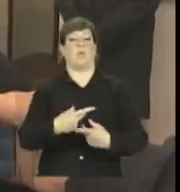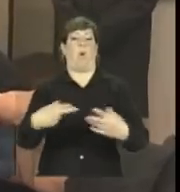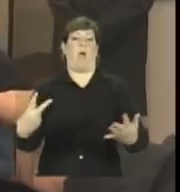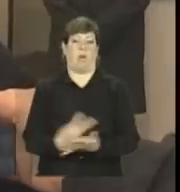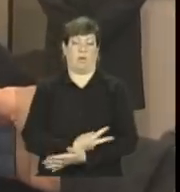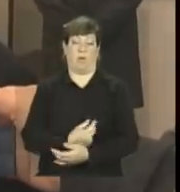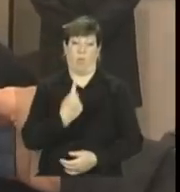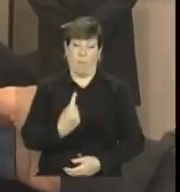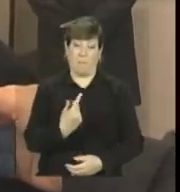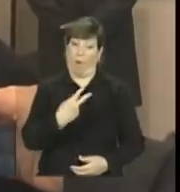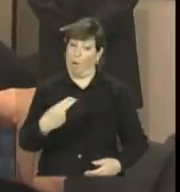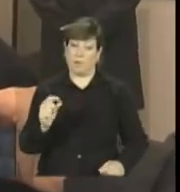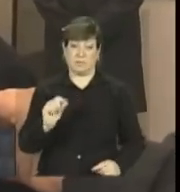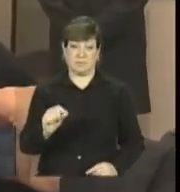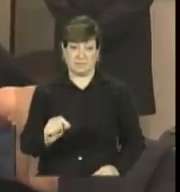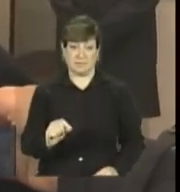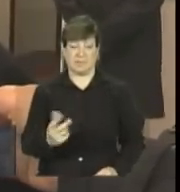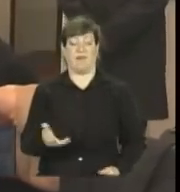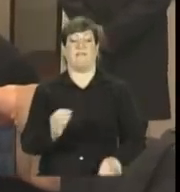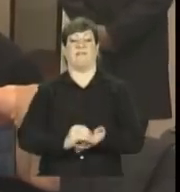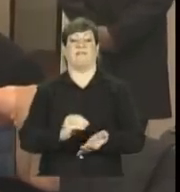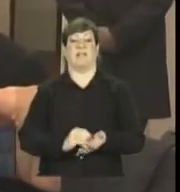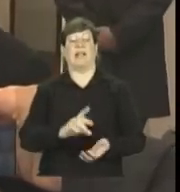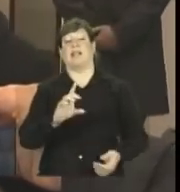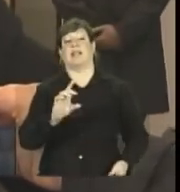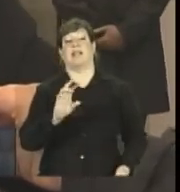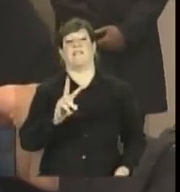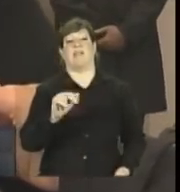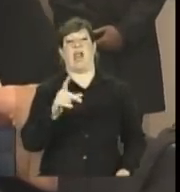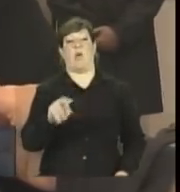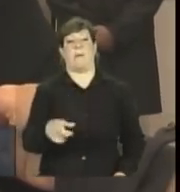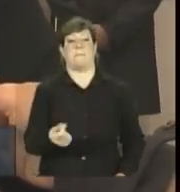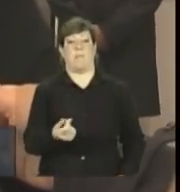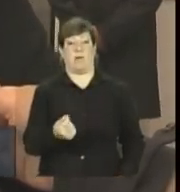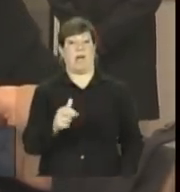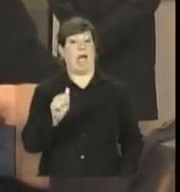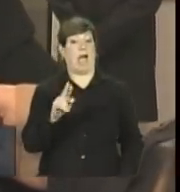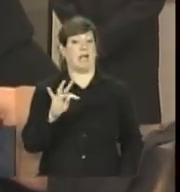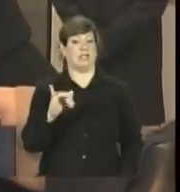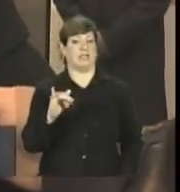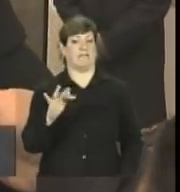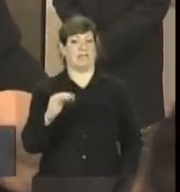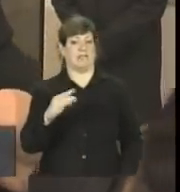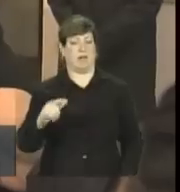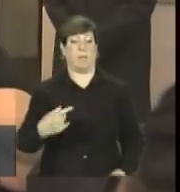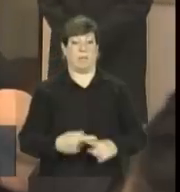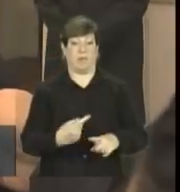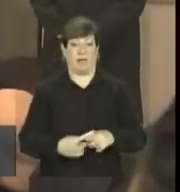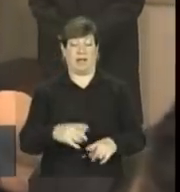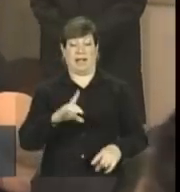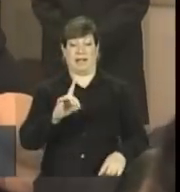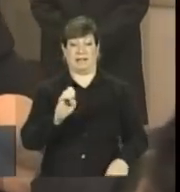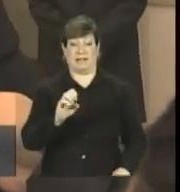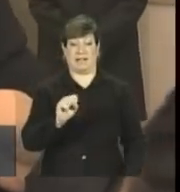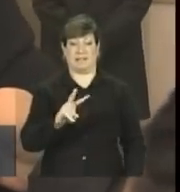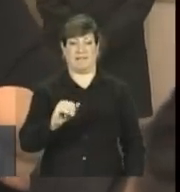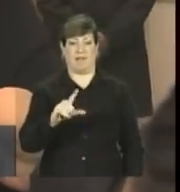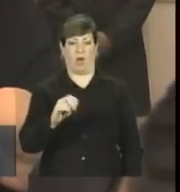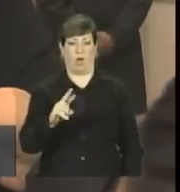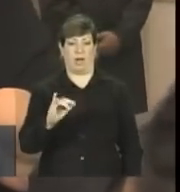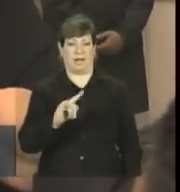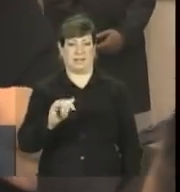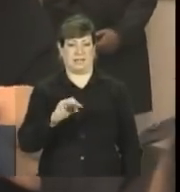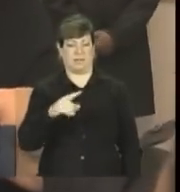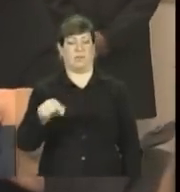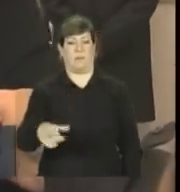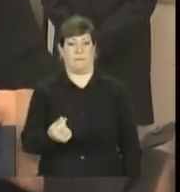efeito é a desvalorização da moeda, desvalorização artificial da moeda, porque a desvalorização não artificial da moeda